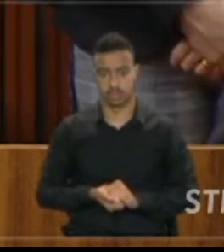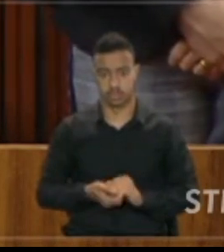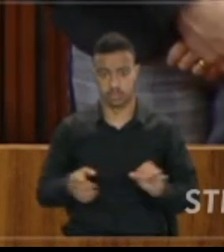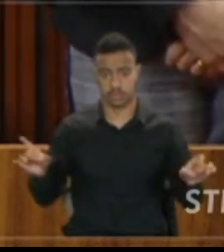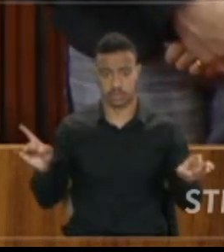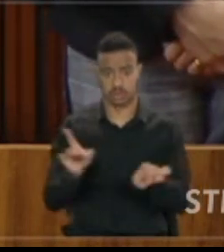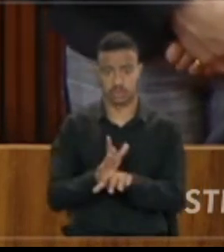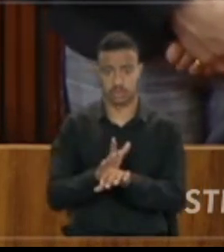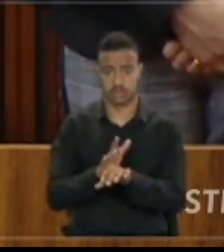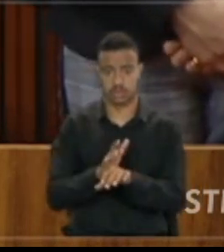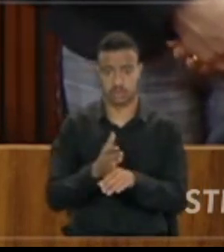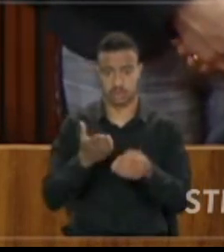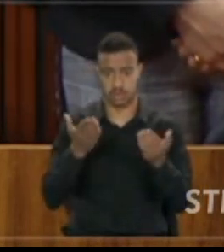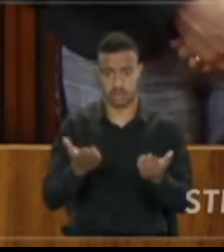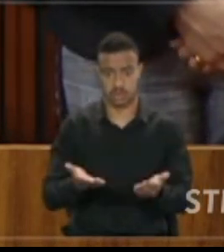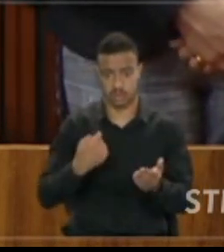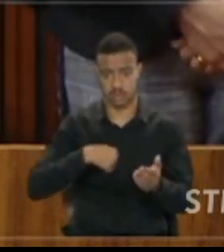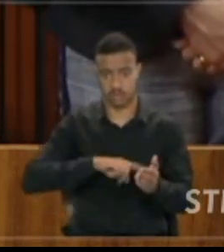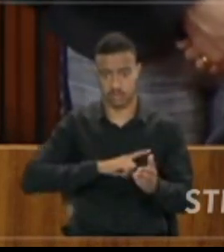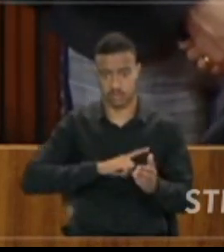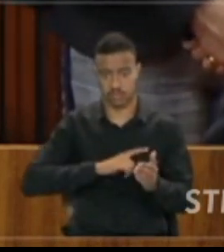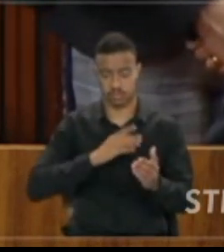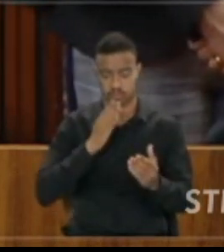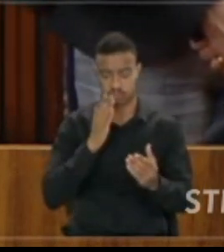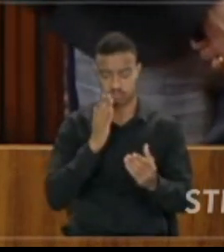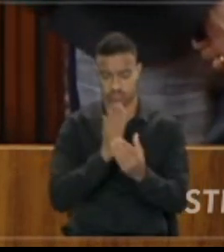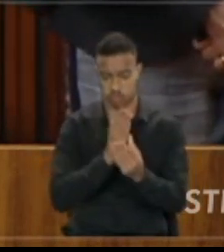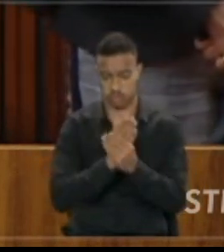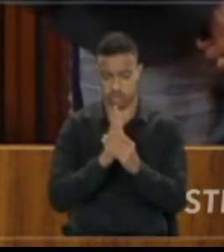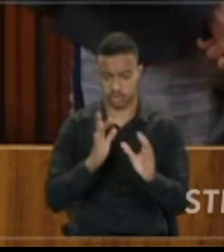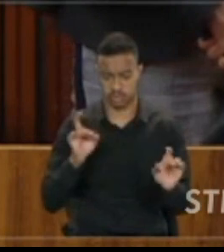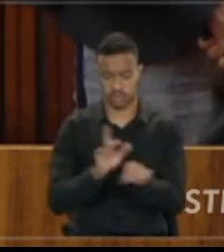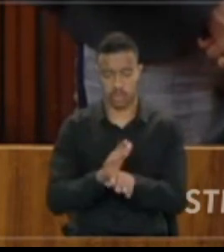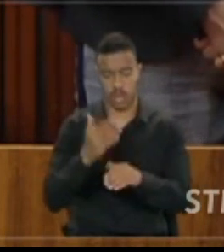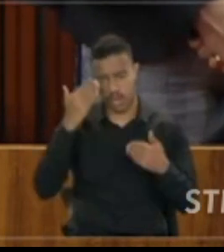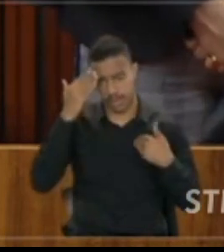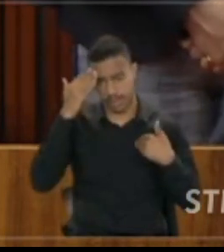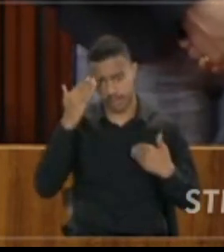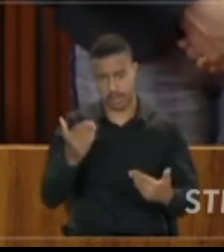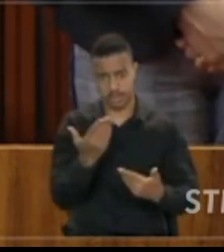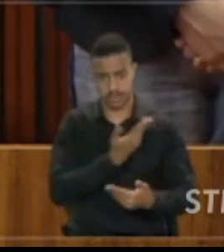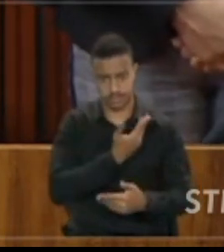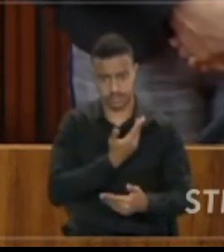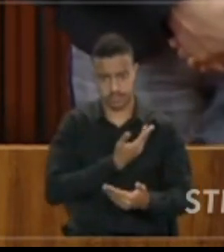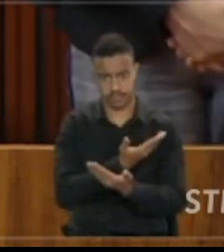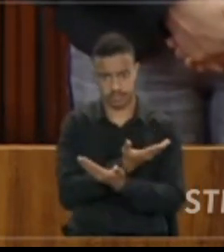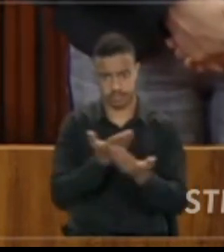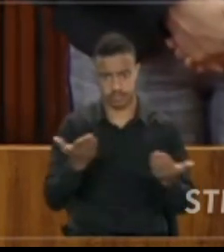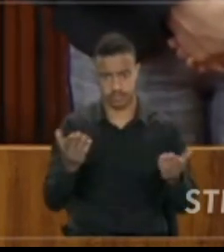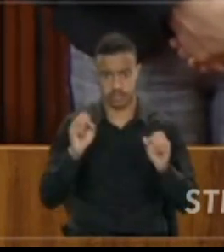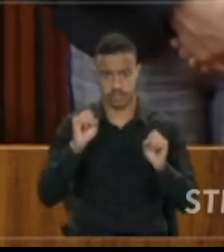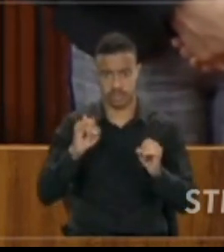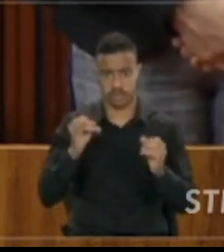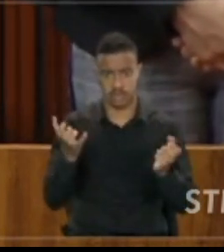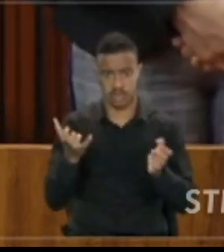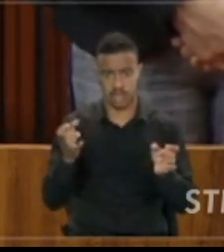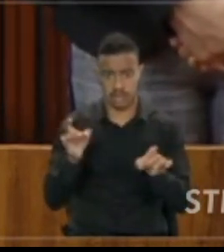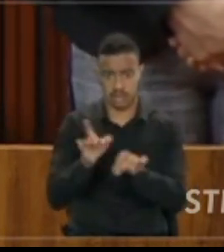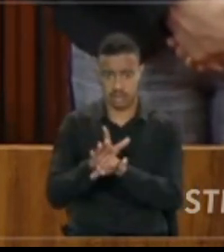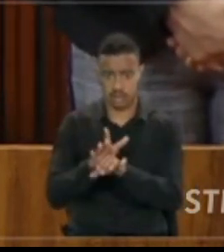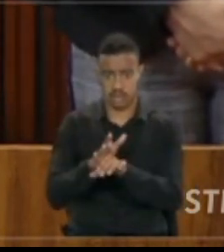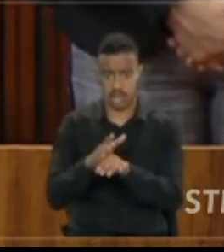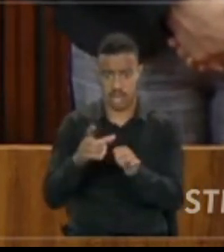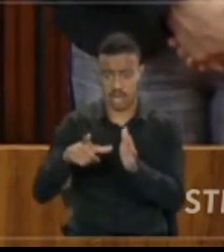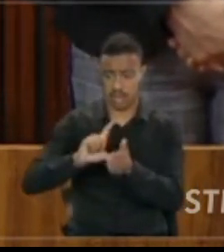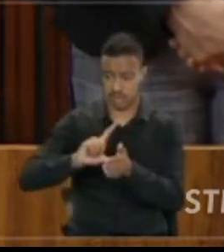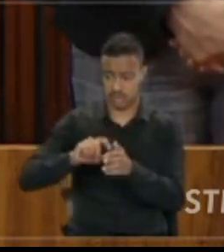Encerramos a nossa pauta, agradeço aos eminentes colegas. Somente antes de encerrar a sessão,